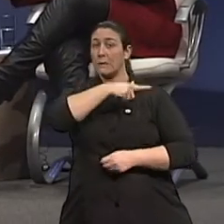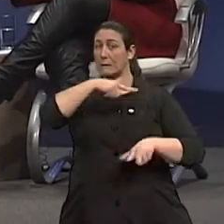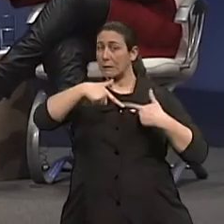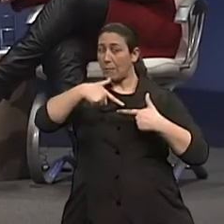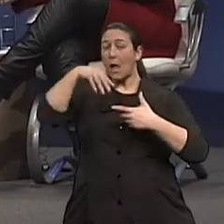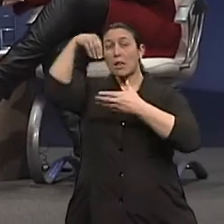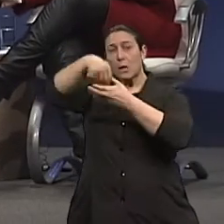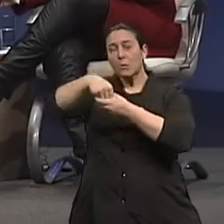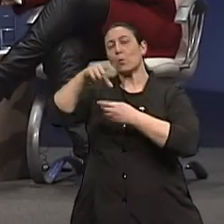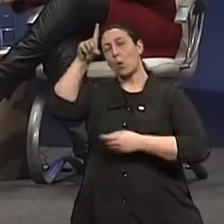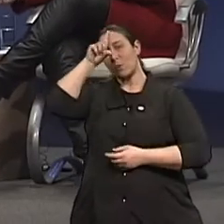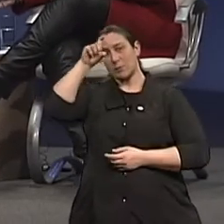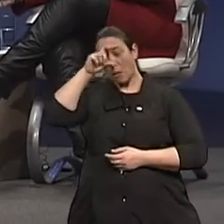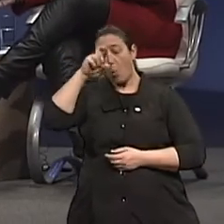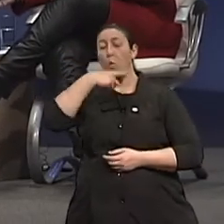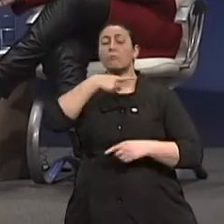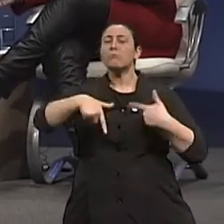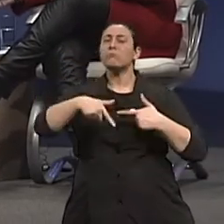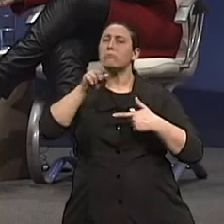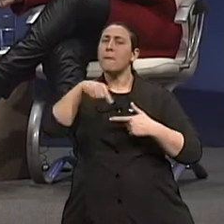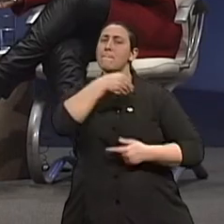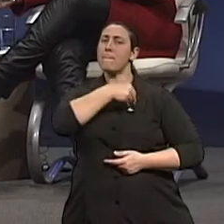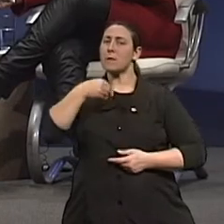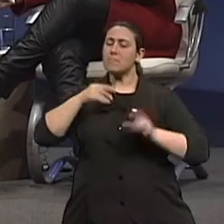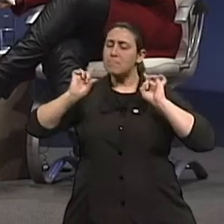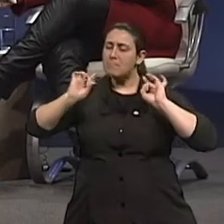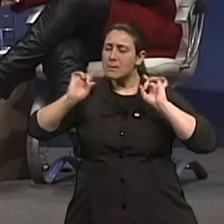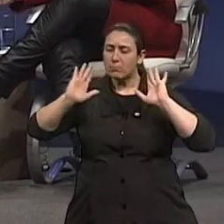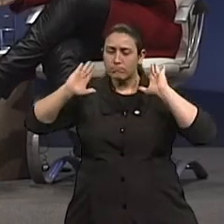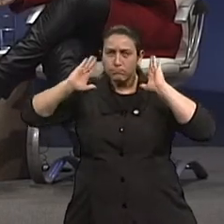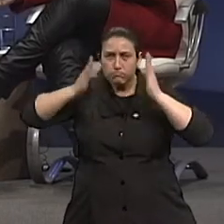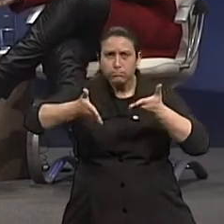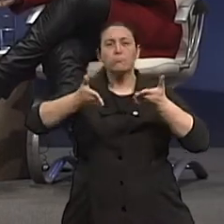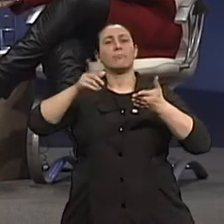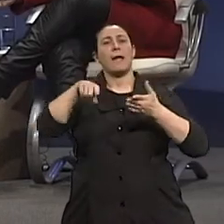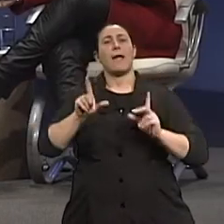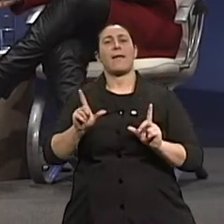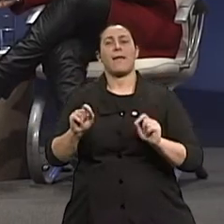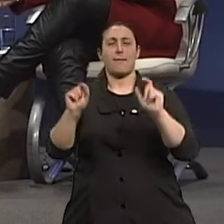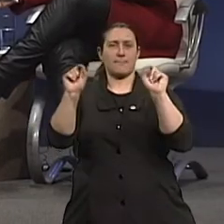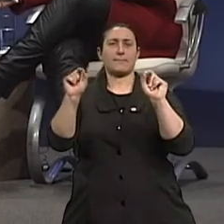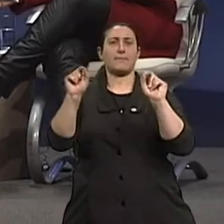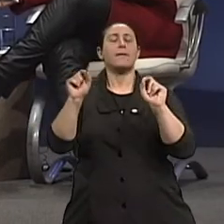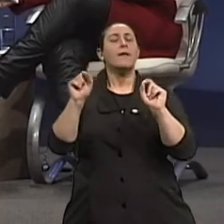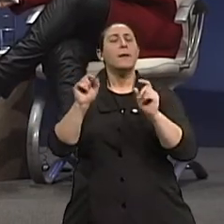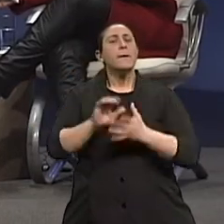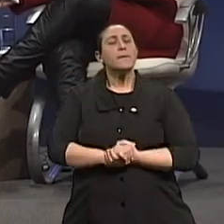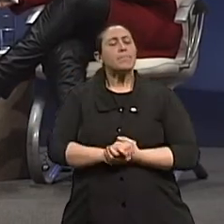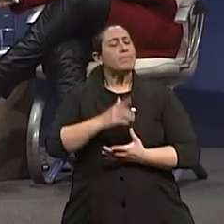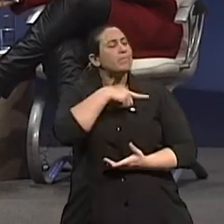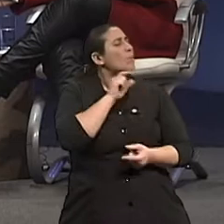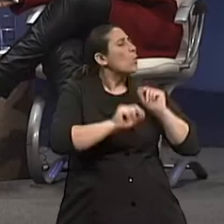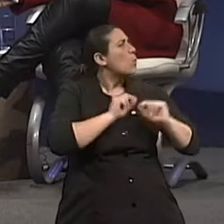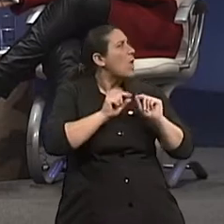comum aqui no Estado, está crescendo aqui no Estado, as pessoas estão falando mais. Mas será que a gente está bem informado sobre o